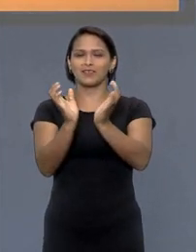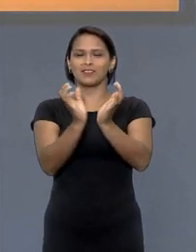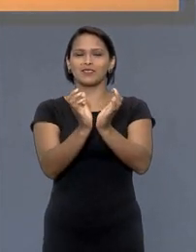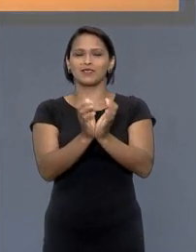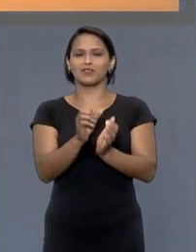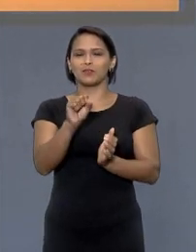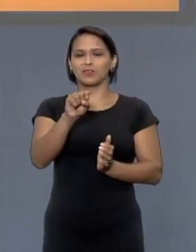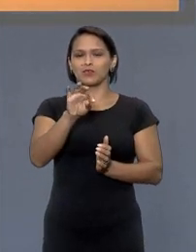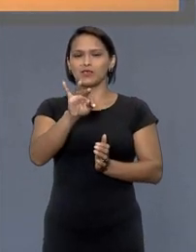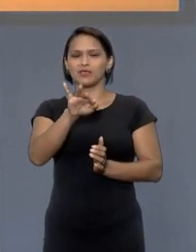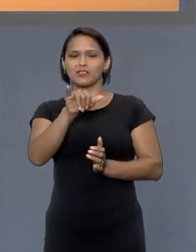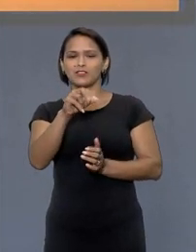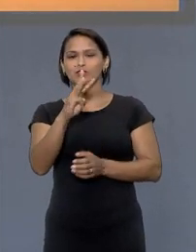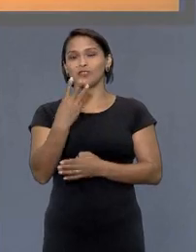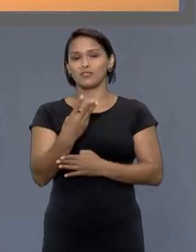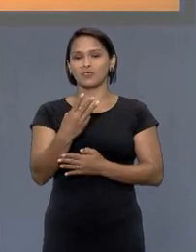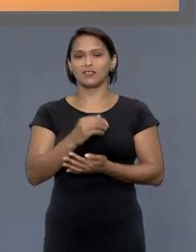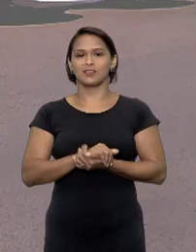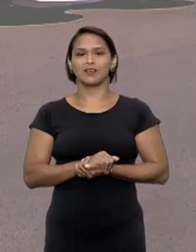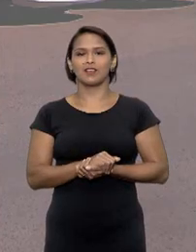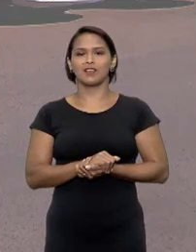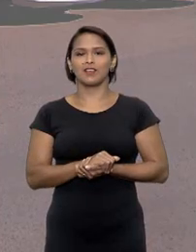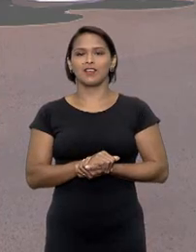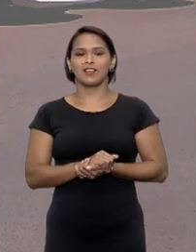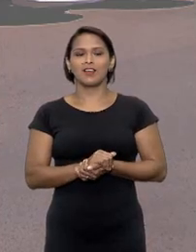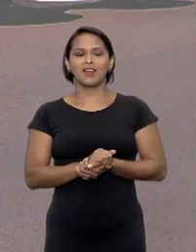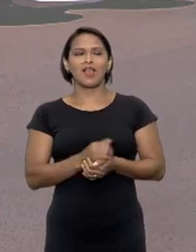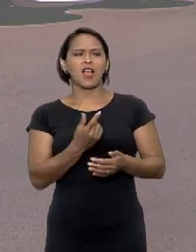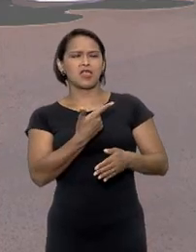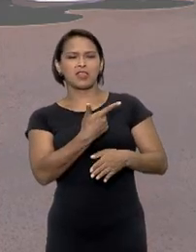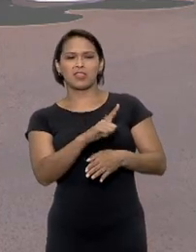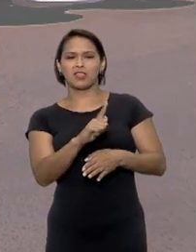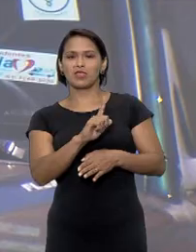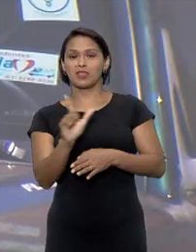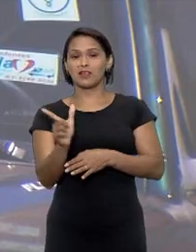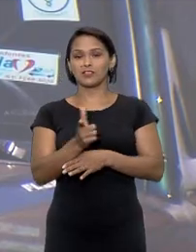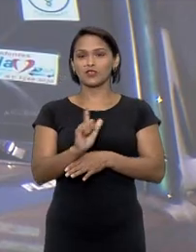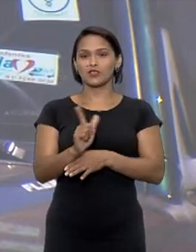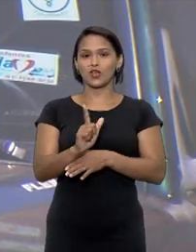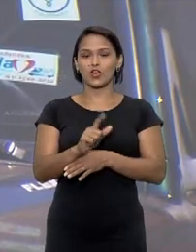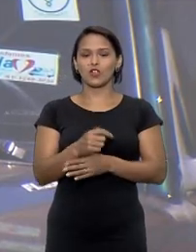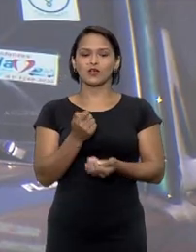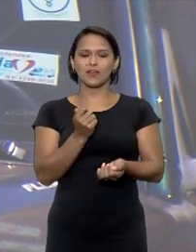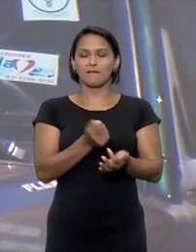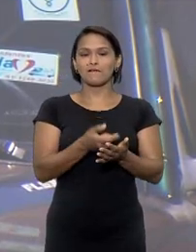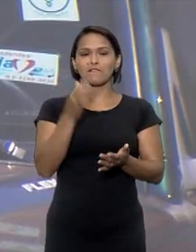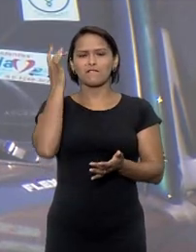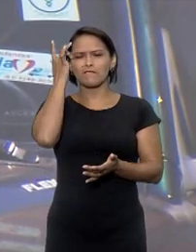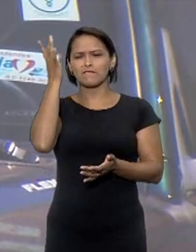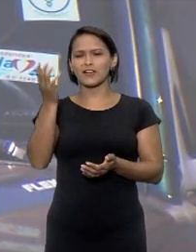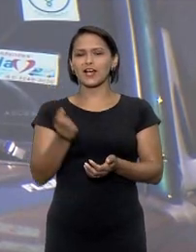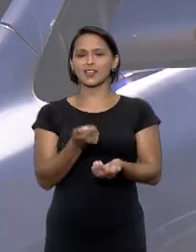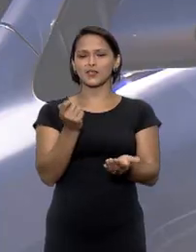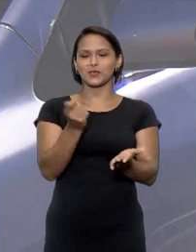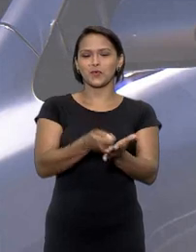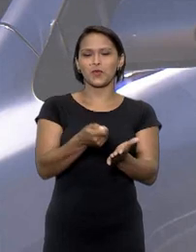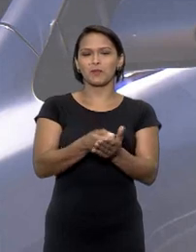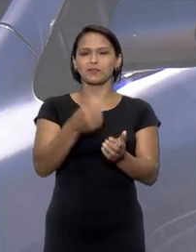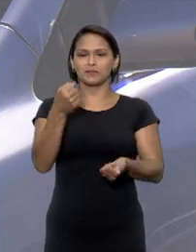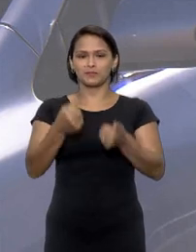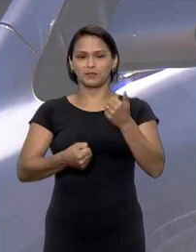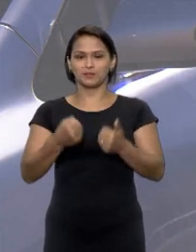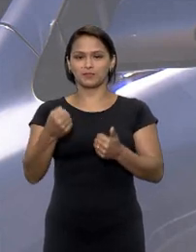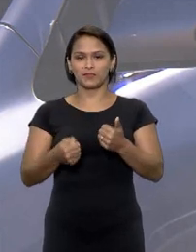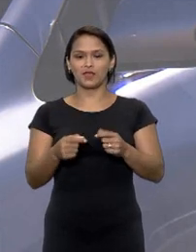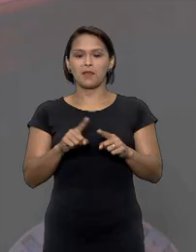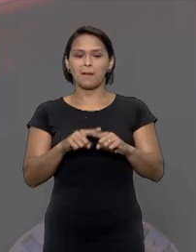terceira turma do Superior Tribunal de Justiça nas concessionárias não faltam opções de pagamento para facilitar a vida de quem quer